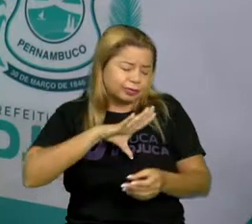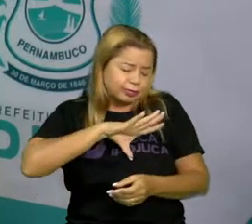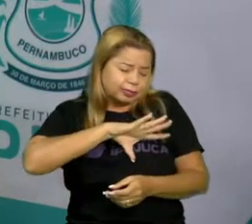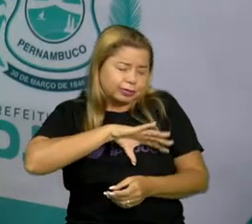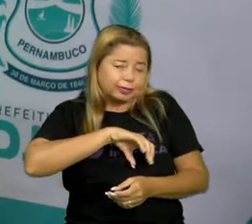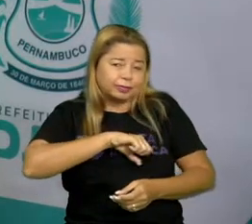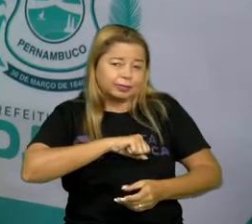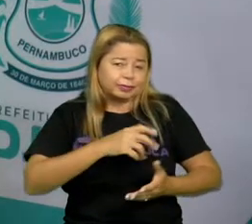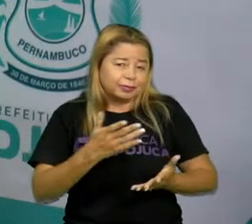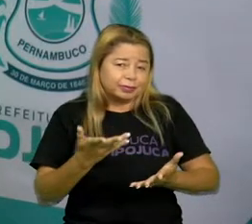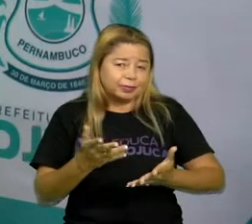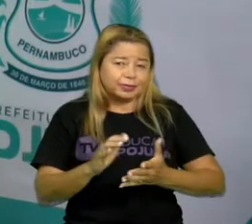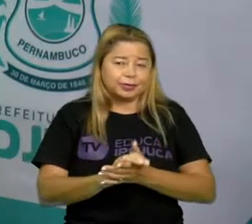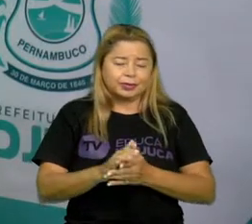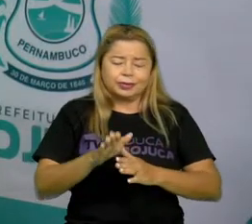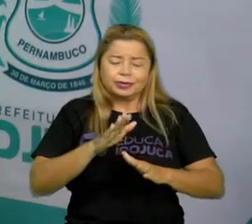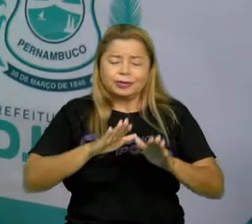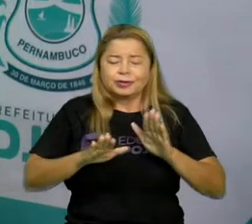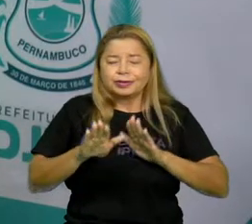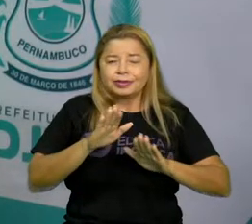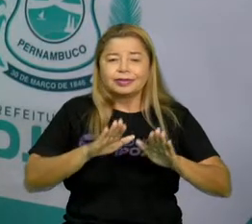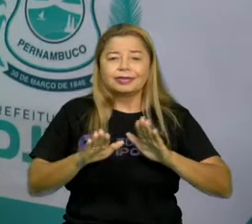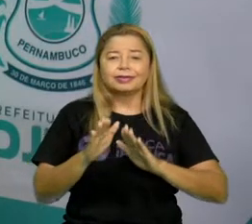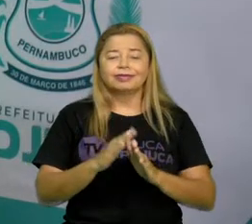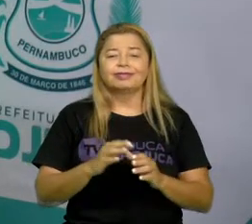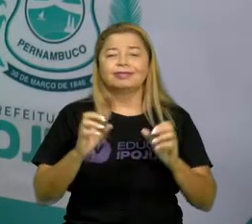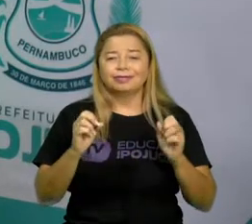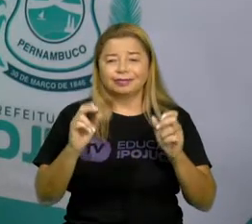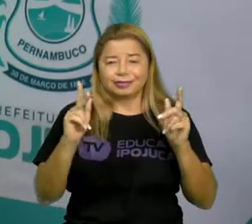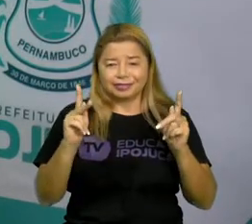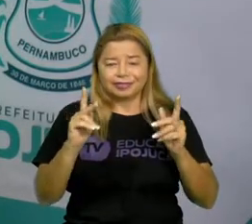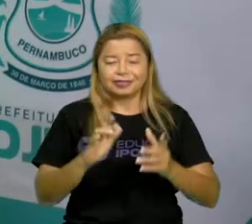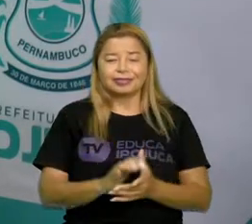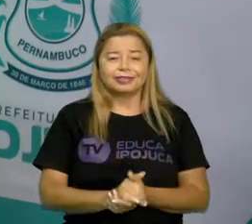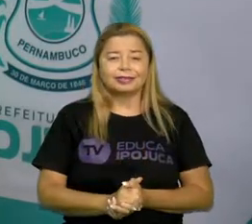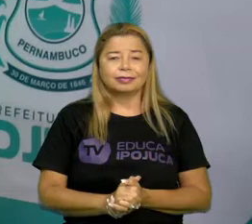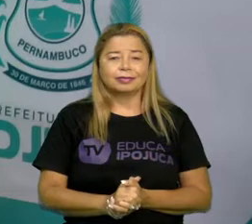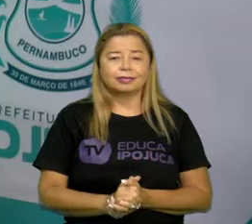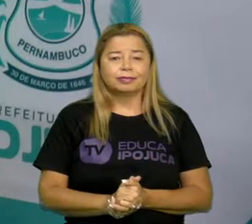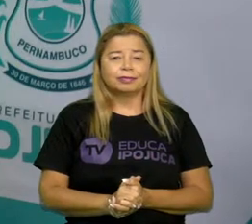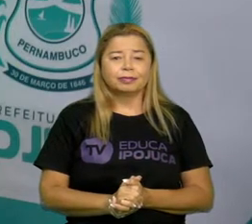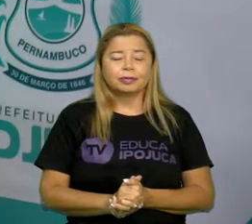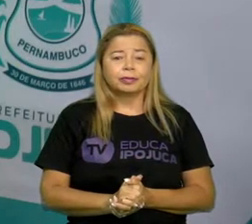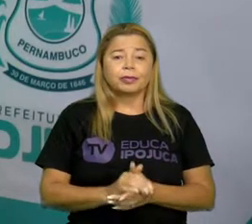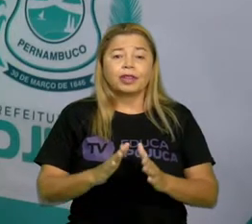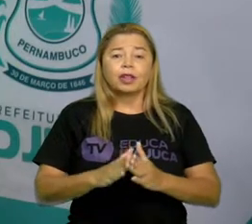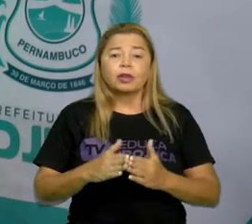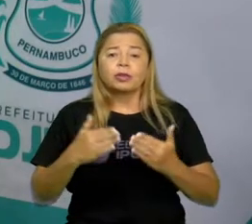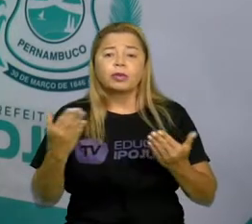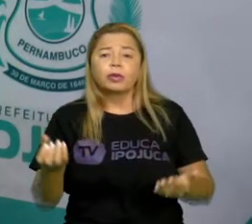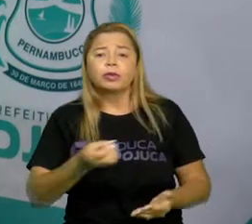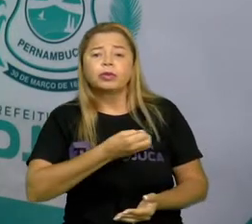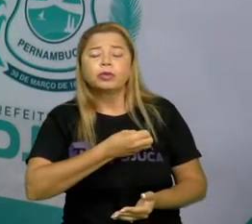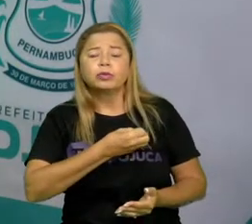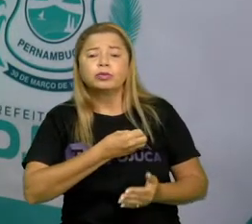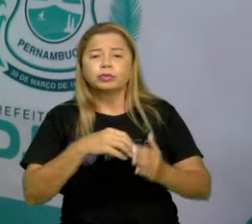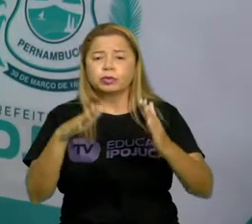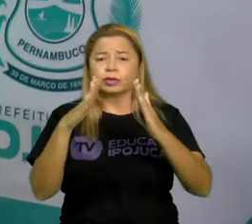amor, zelo. Tá certo? Qual é o número da casa?